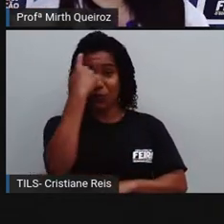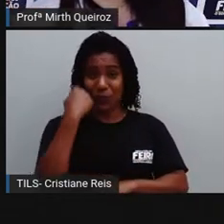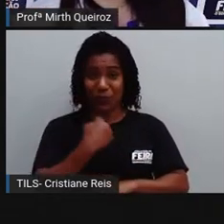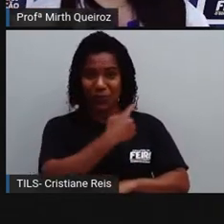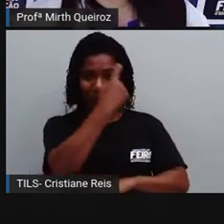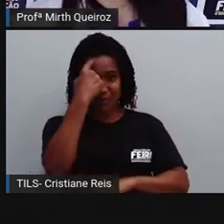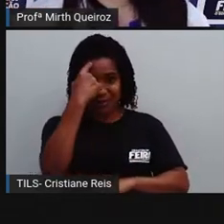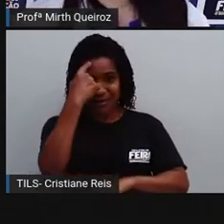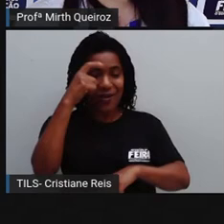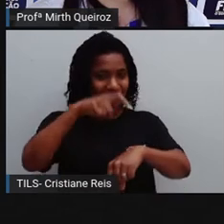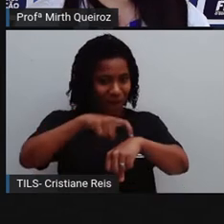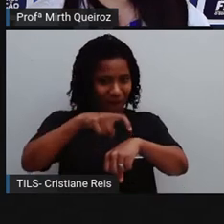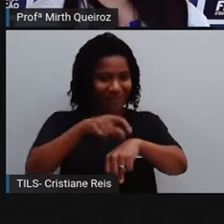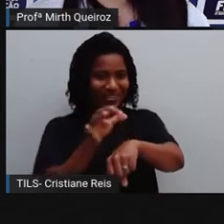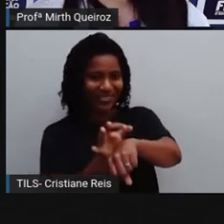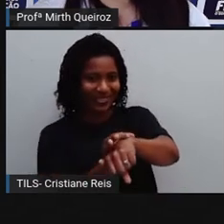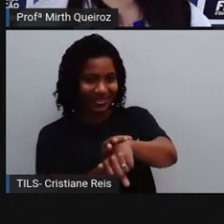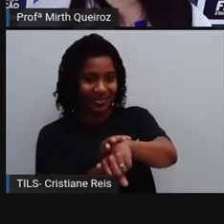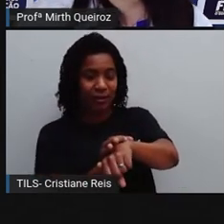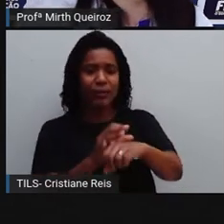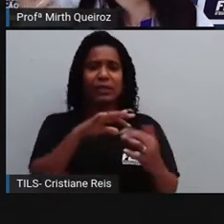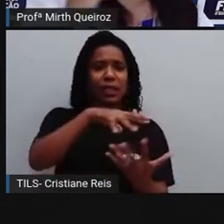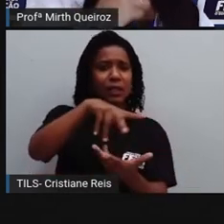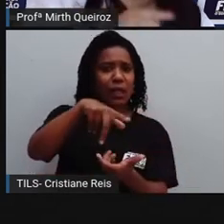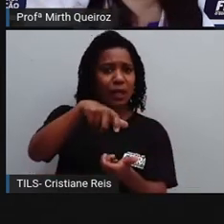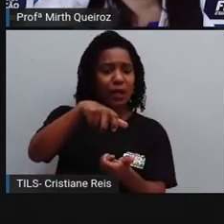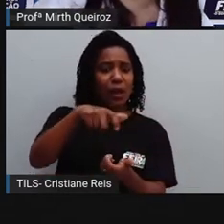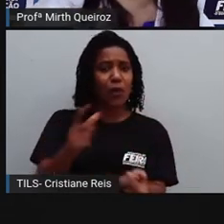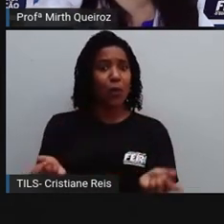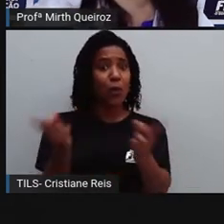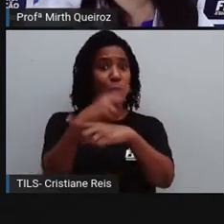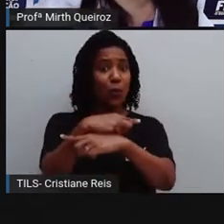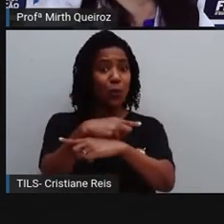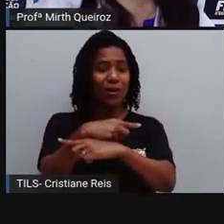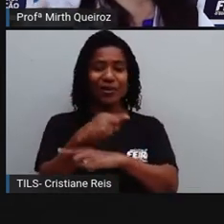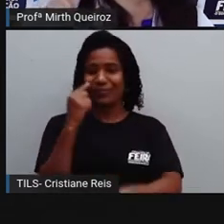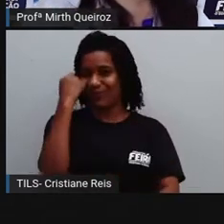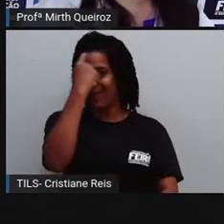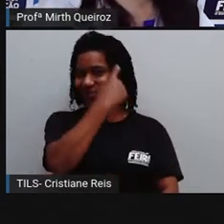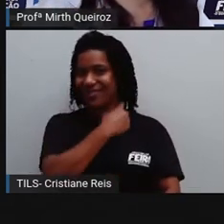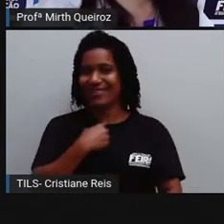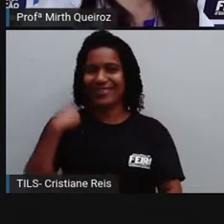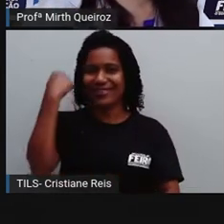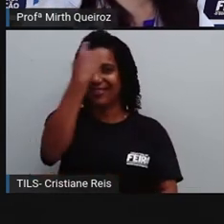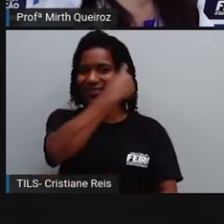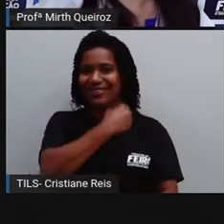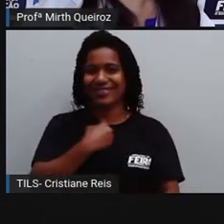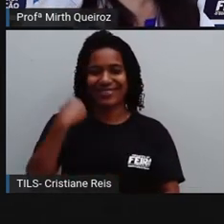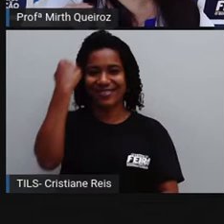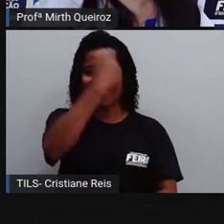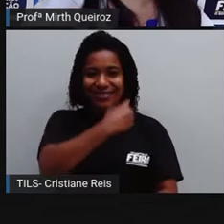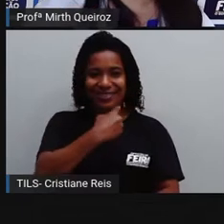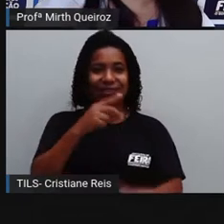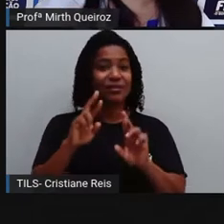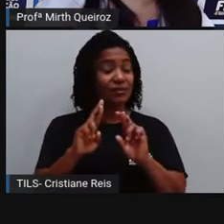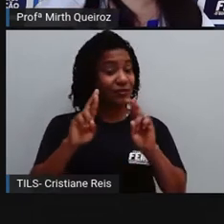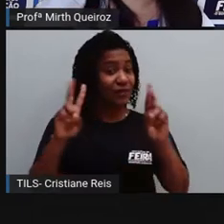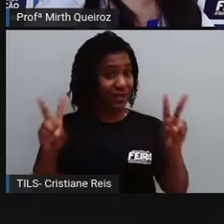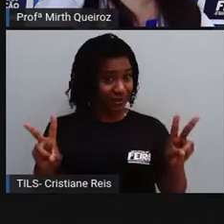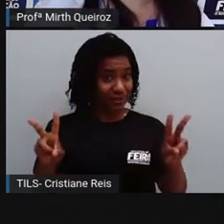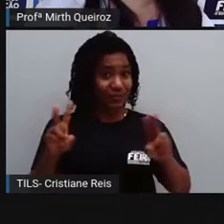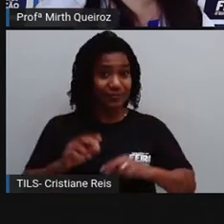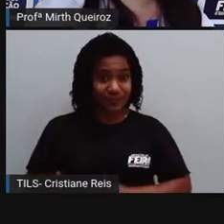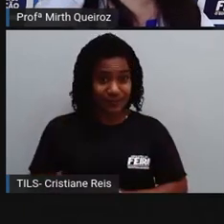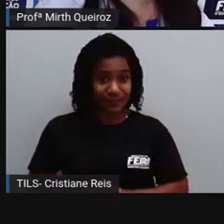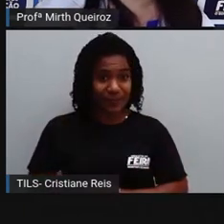A Terra, ela gira em sentido contrário, que o sentido anti-horário. Podemos dizer também que para quem está